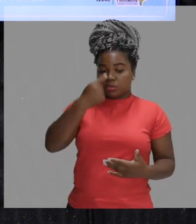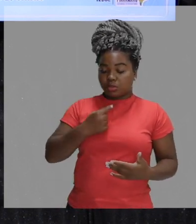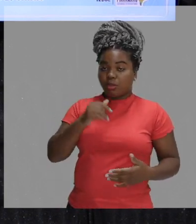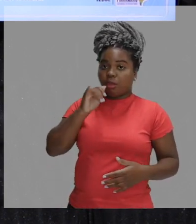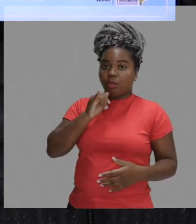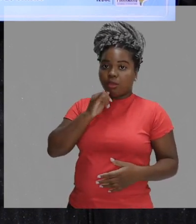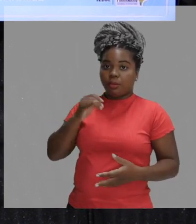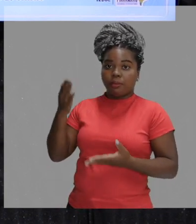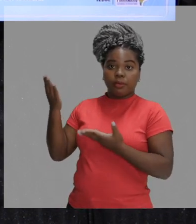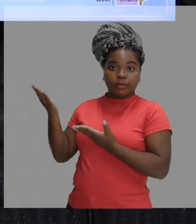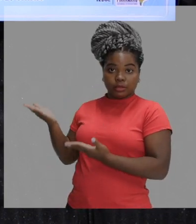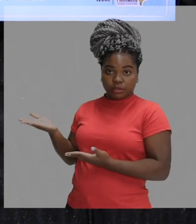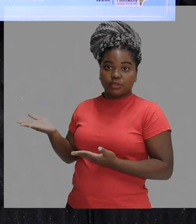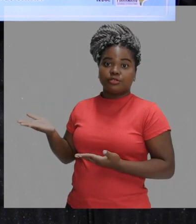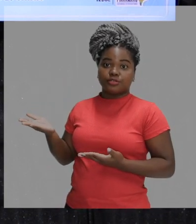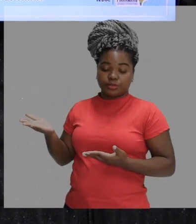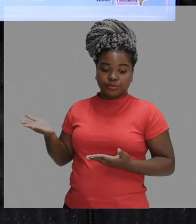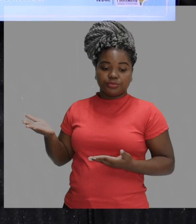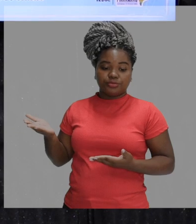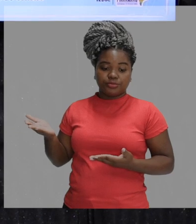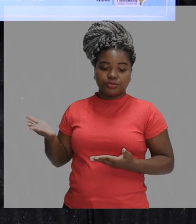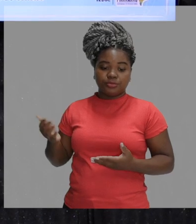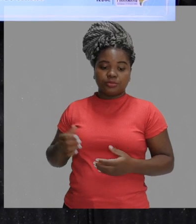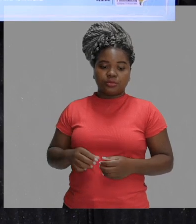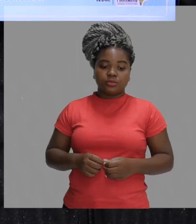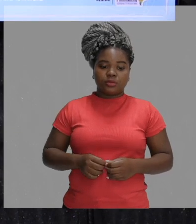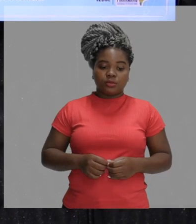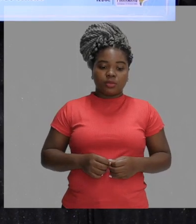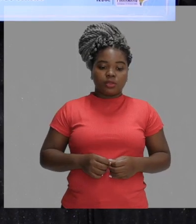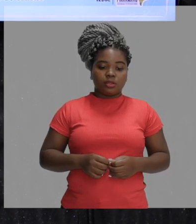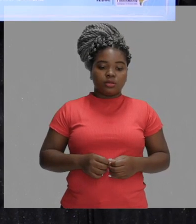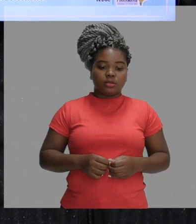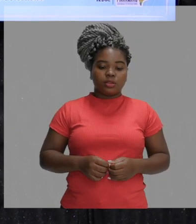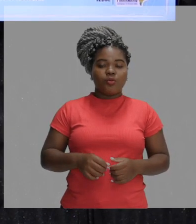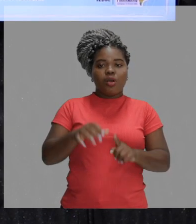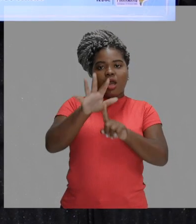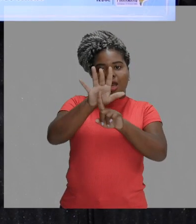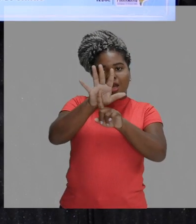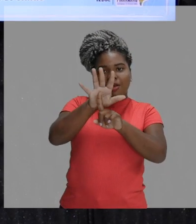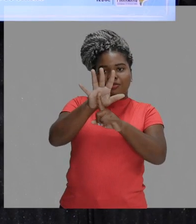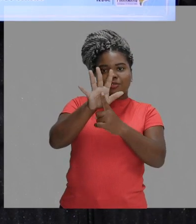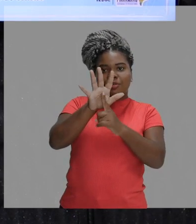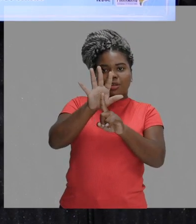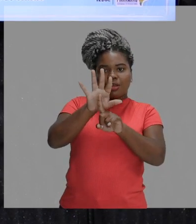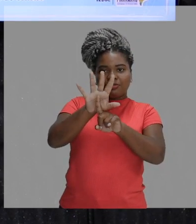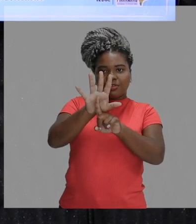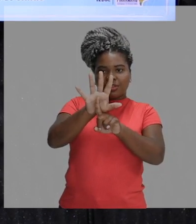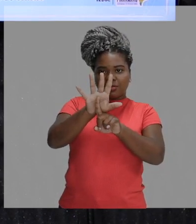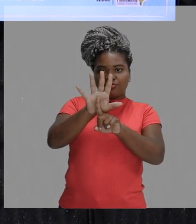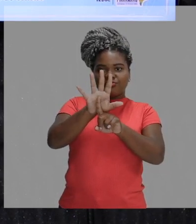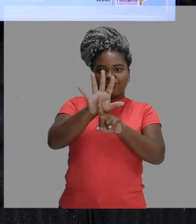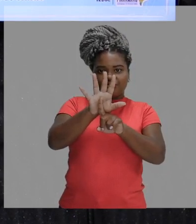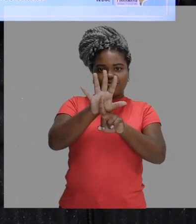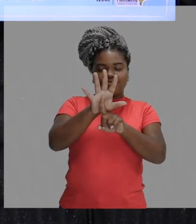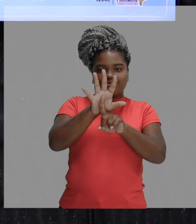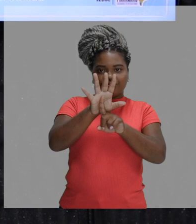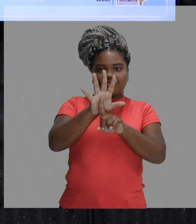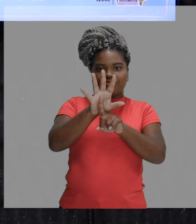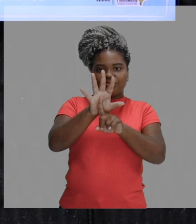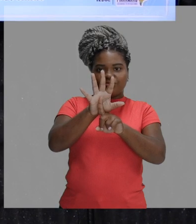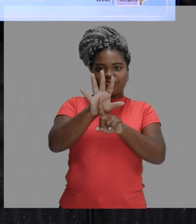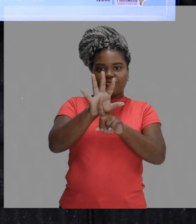Nós temos o exemplo de uma câmera escura. então a luz da vela ela vai, não só a luz da vela, mas